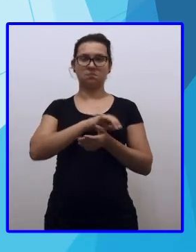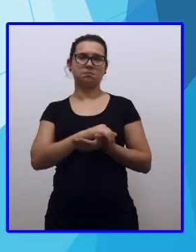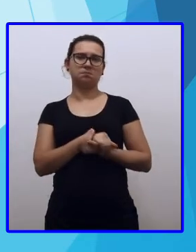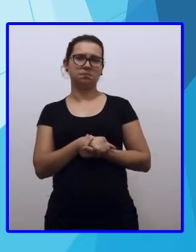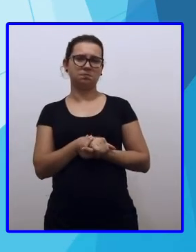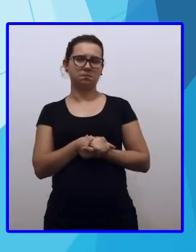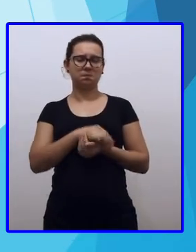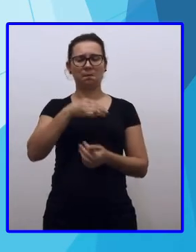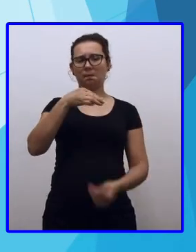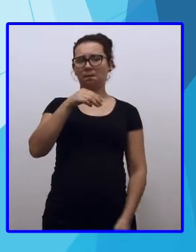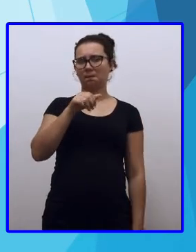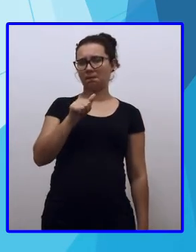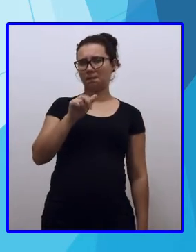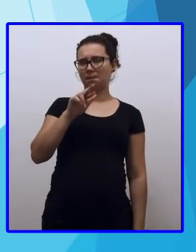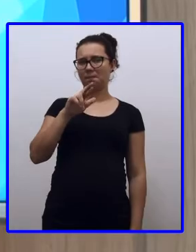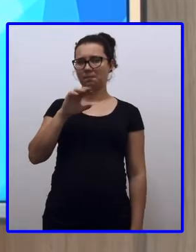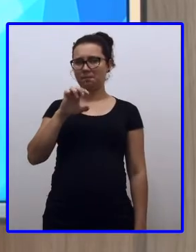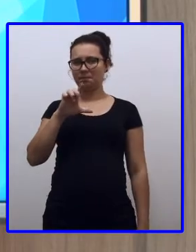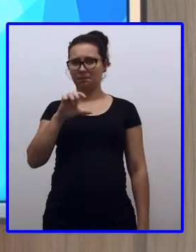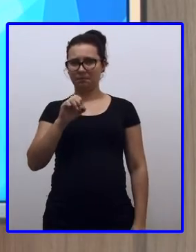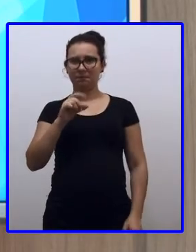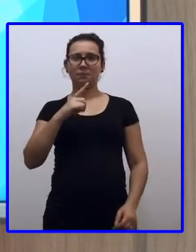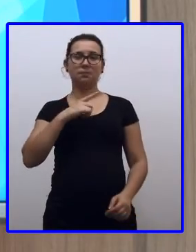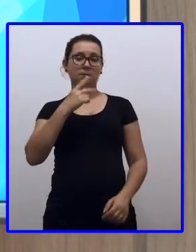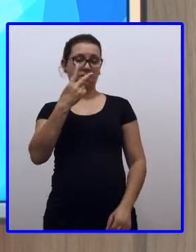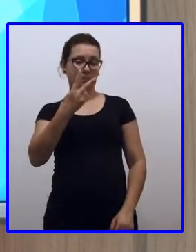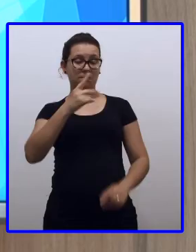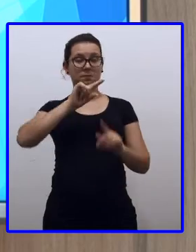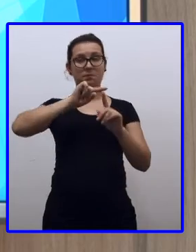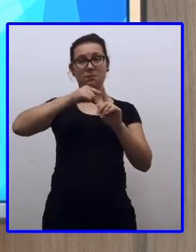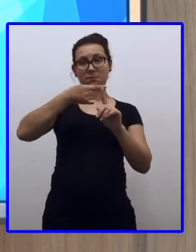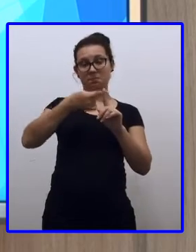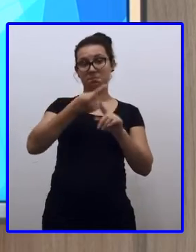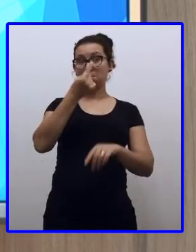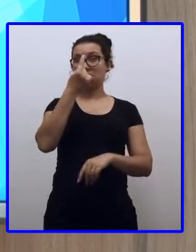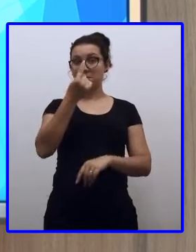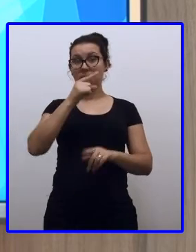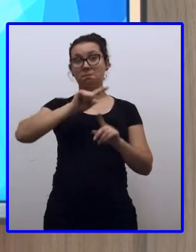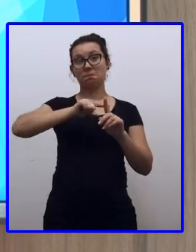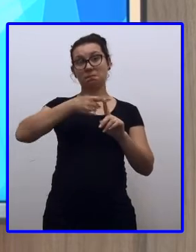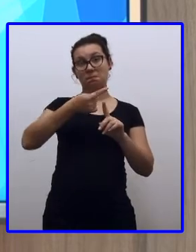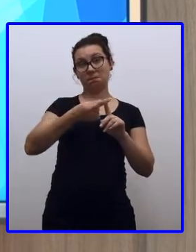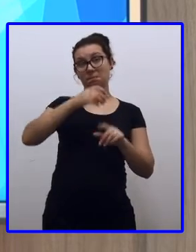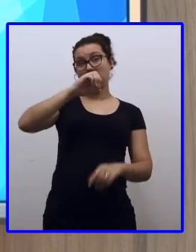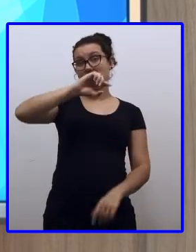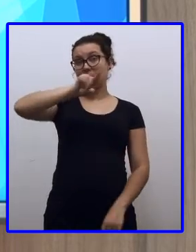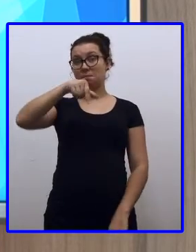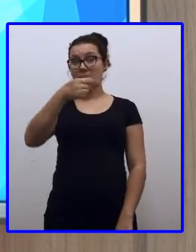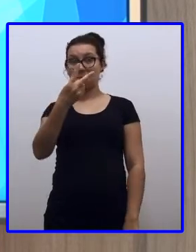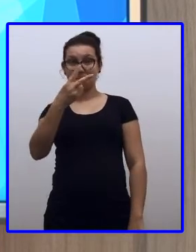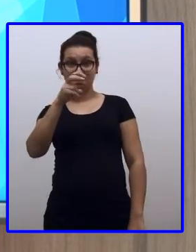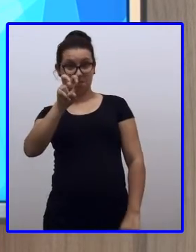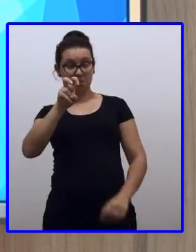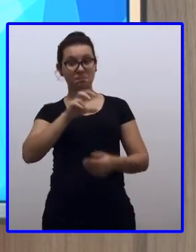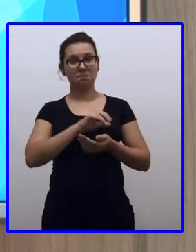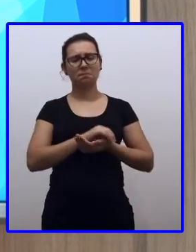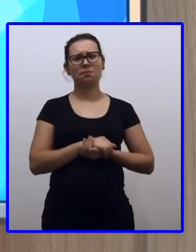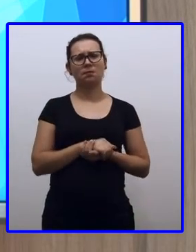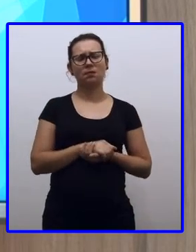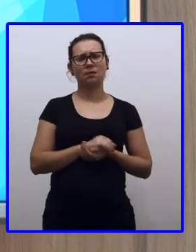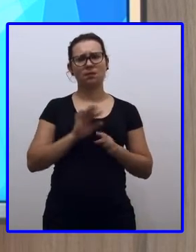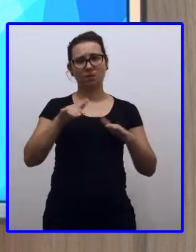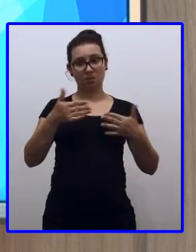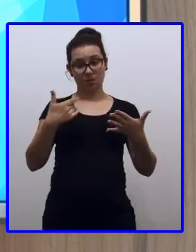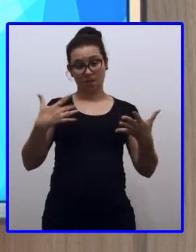O Marcelo tem 2 mais 1 mais 25. Na hora que eu vou juntar,